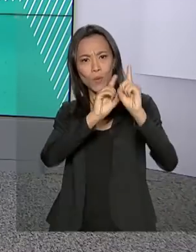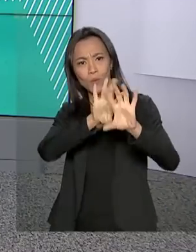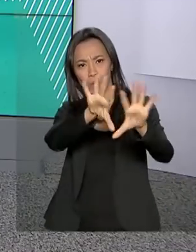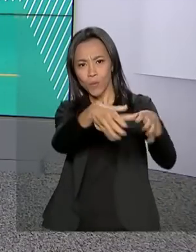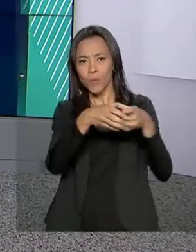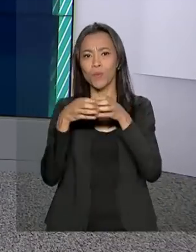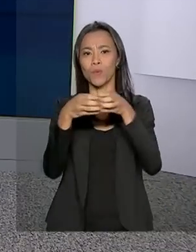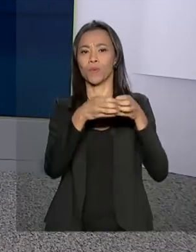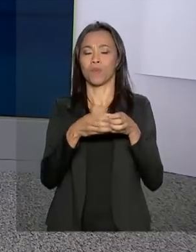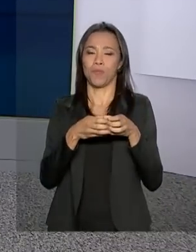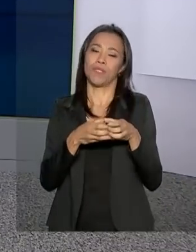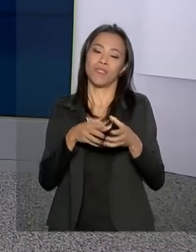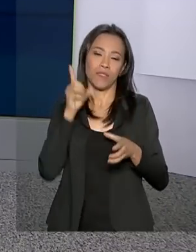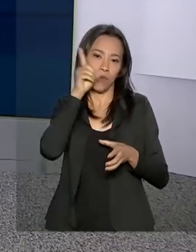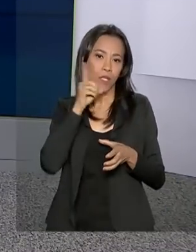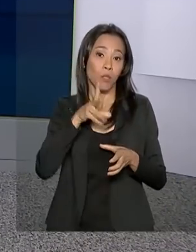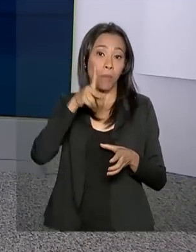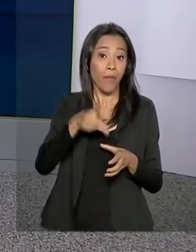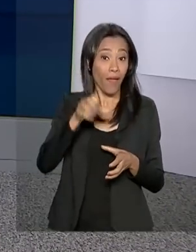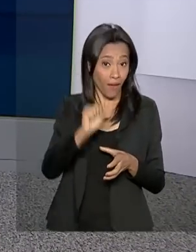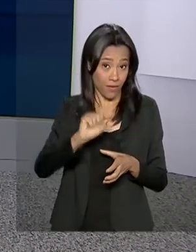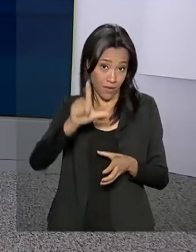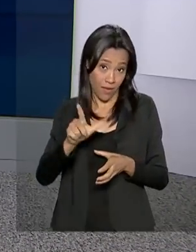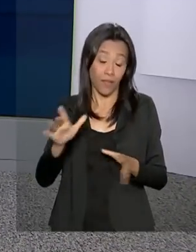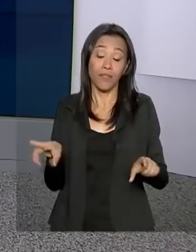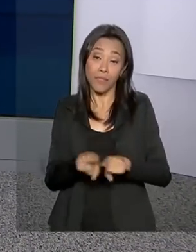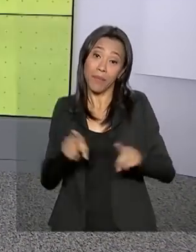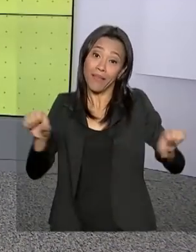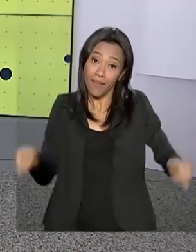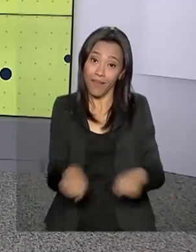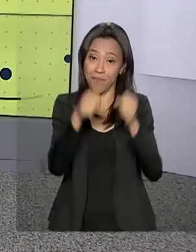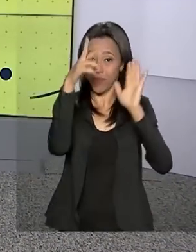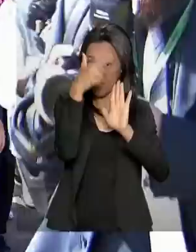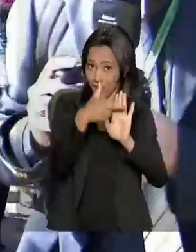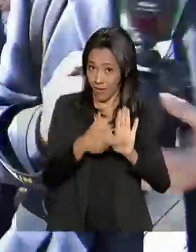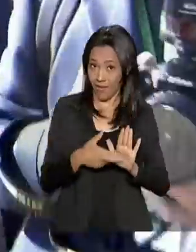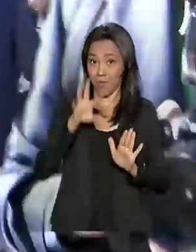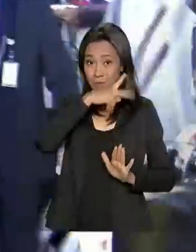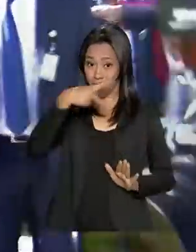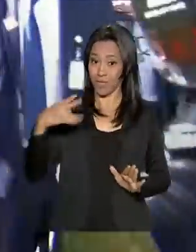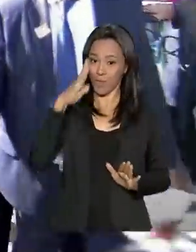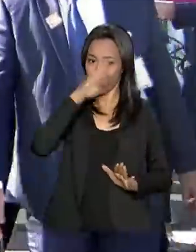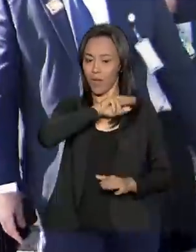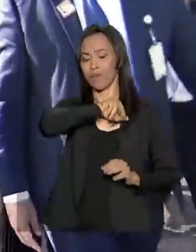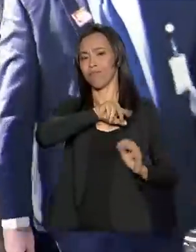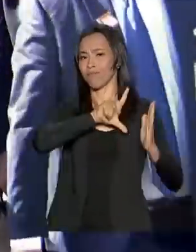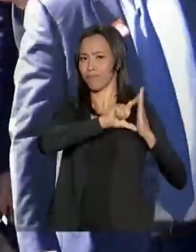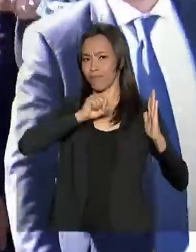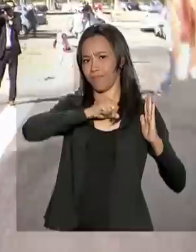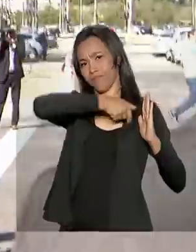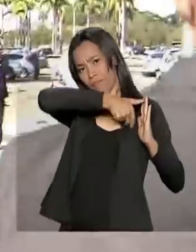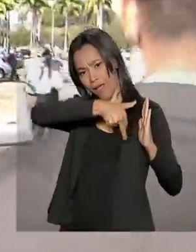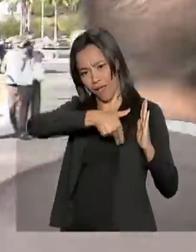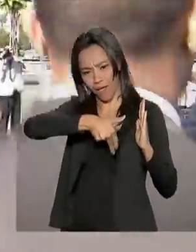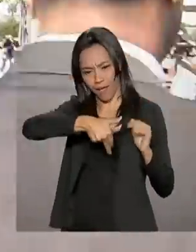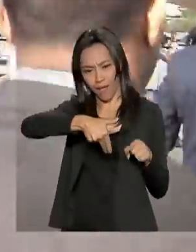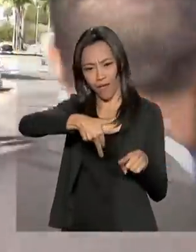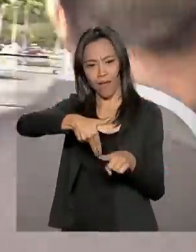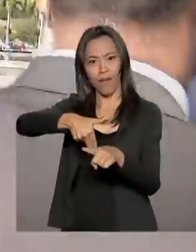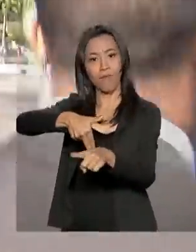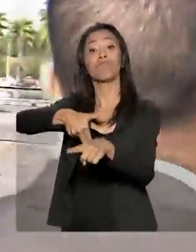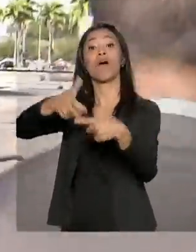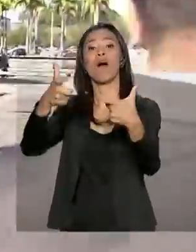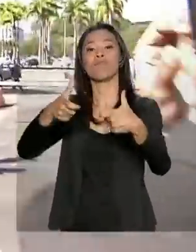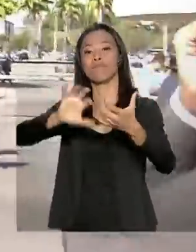do PSL. E, quebrando o protocolo, Bolsonaro deixou o Planalto e seguiu a pé para o